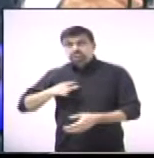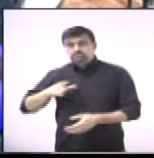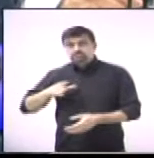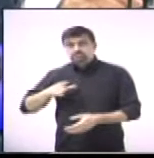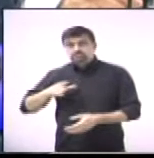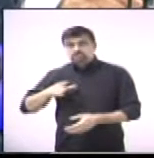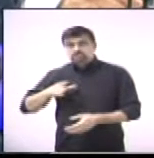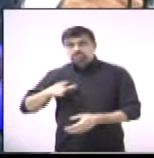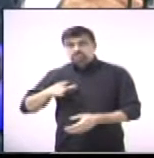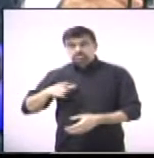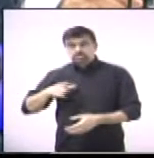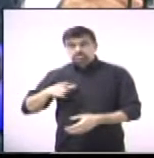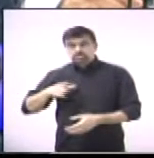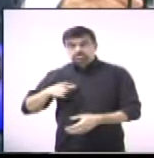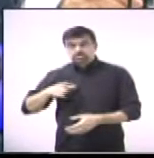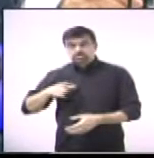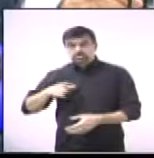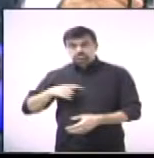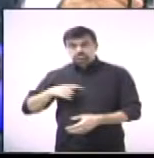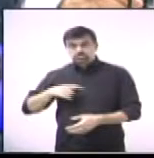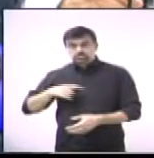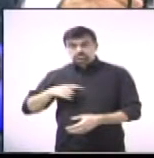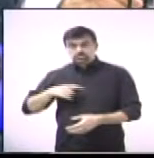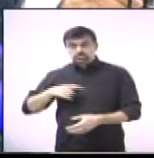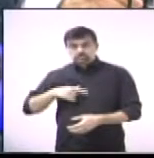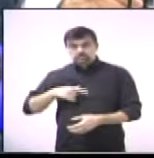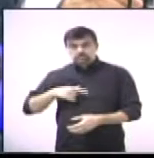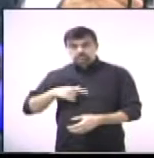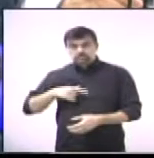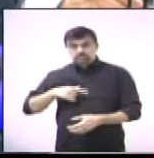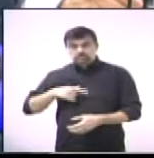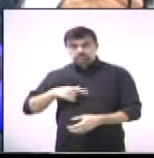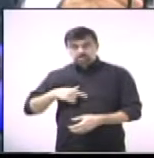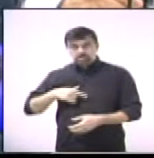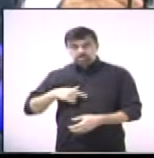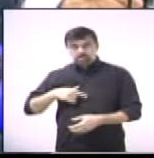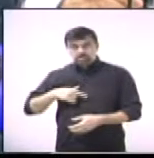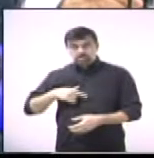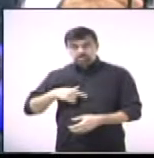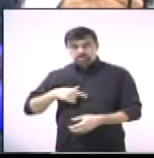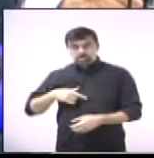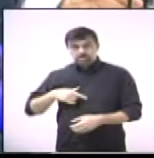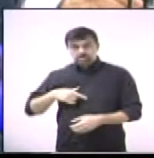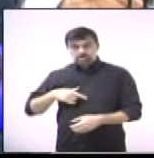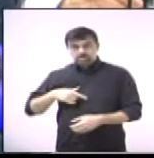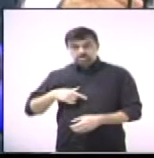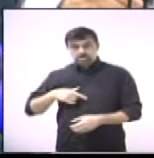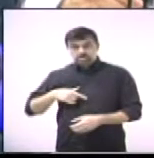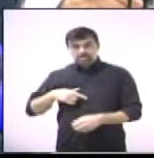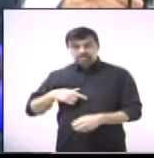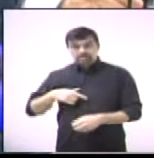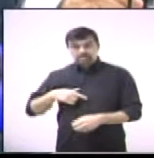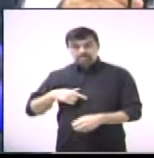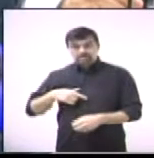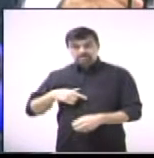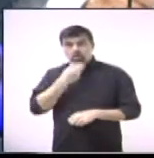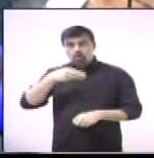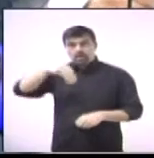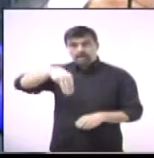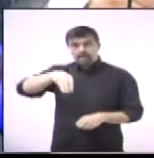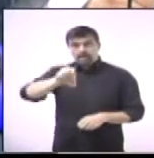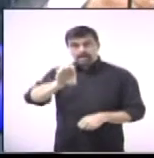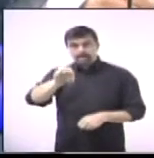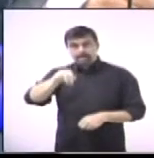secretário de Segurança Pública, o Fábio Feldman, e o inspetor de área, o Mendes. Seria